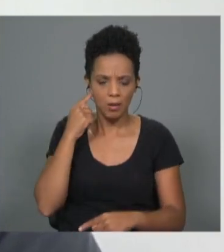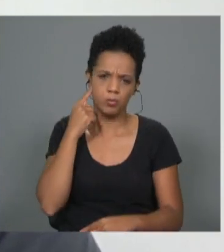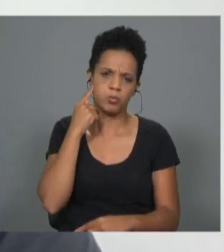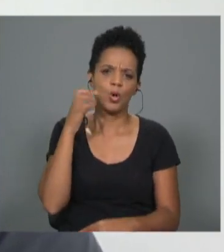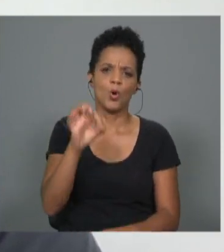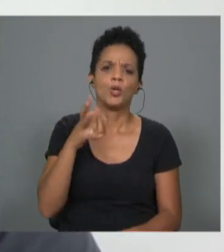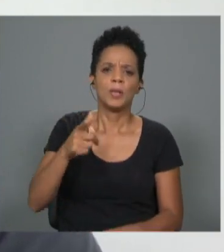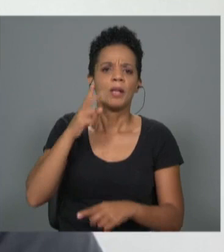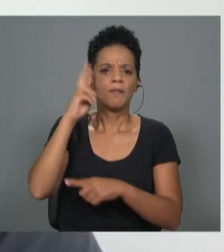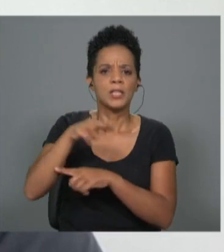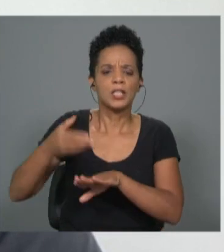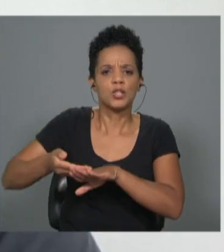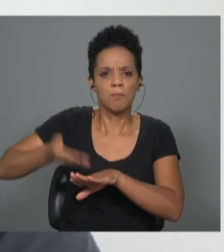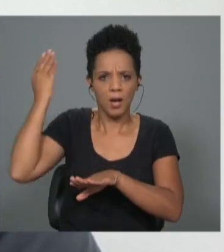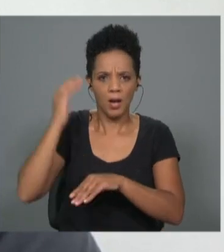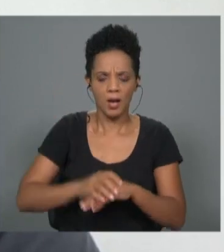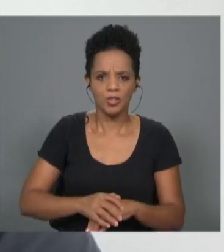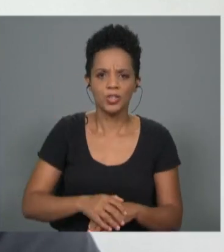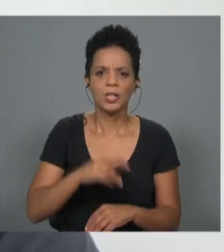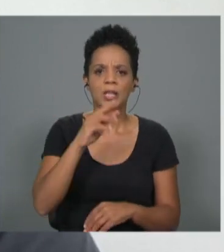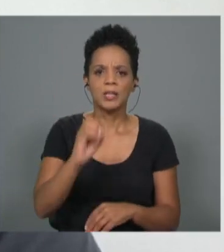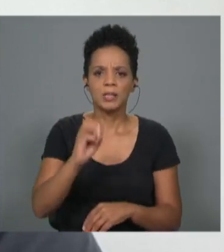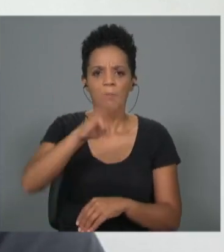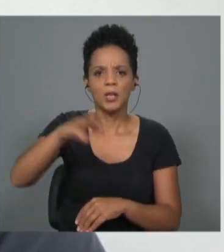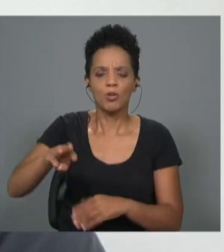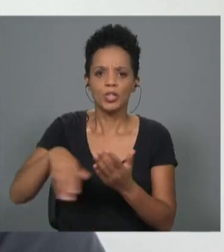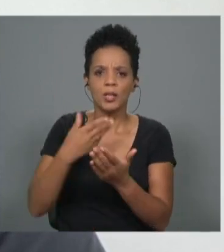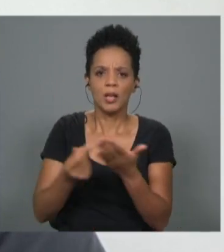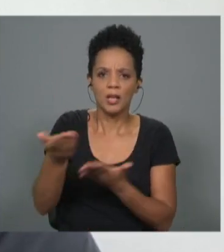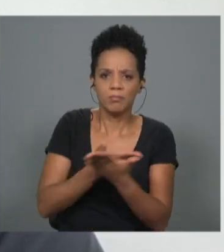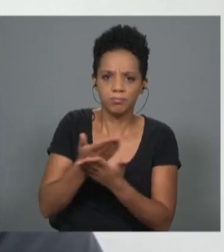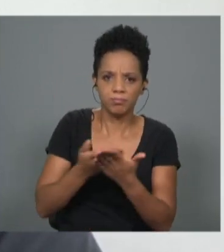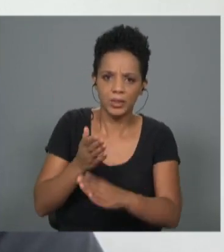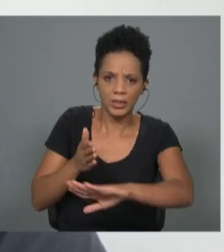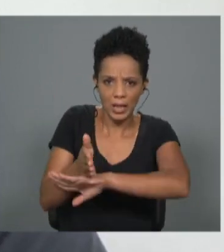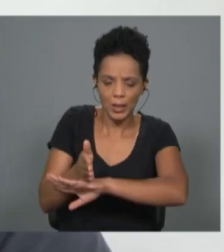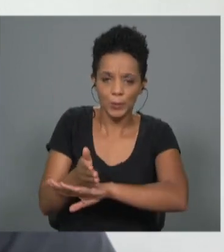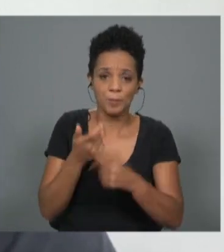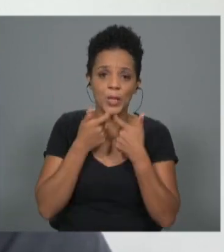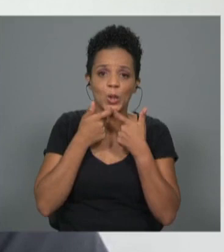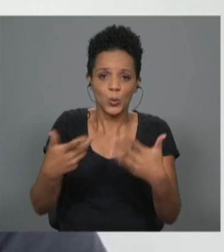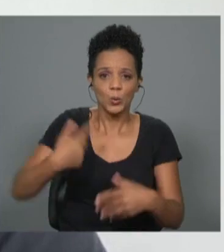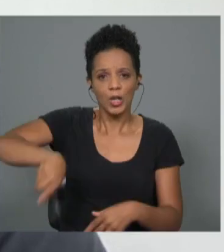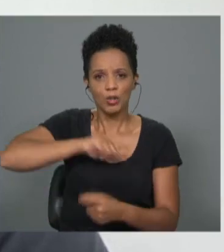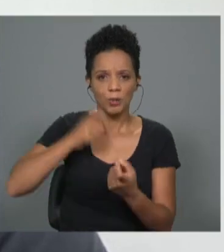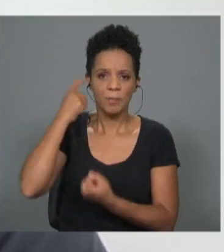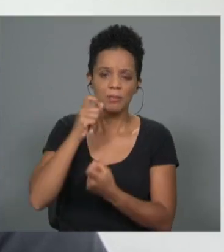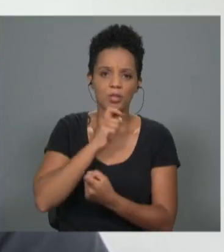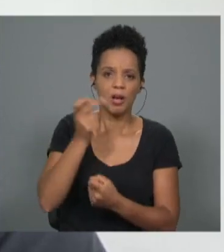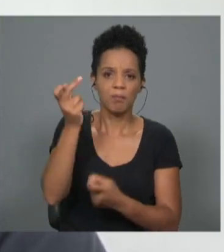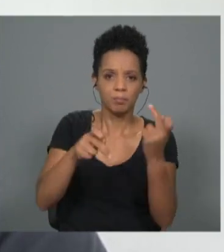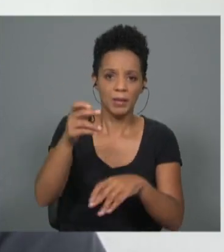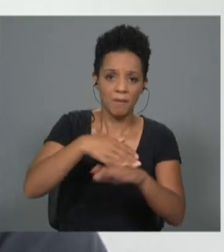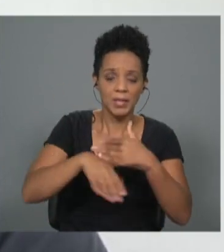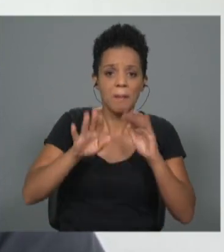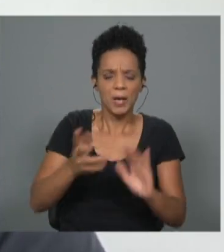visitas, cerca de 30 milhões de impacto direto na economia. E foi tudo aquilo que nós pensávamos que era possível fazer, mas